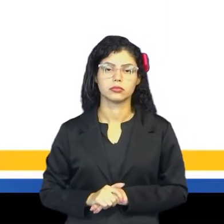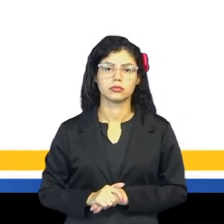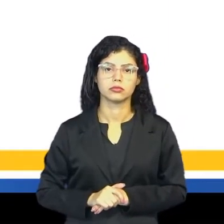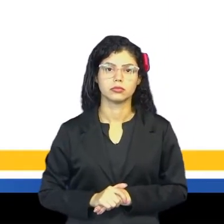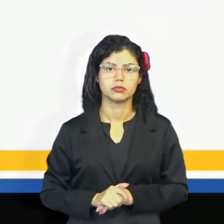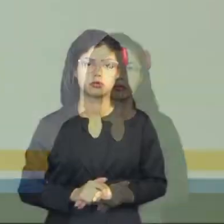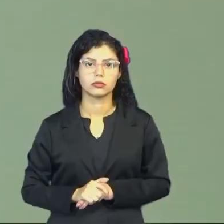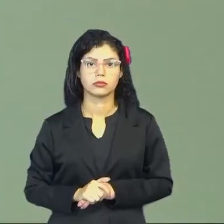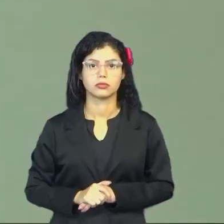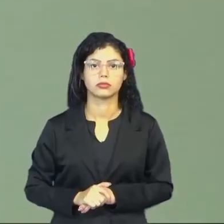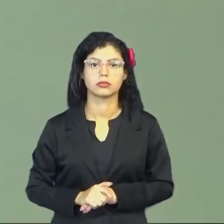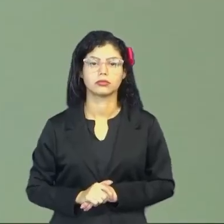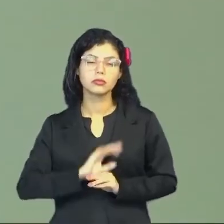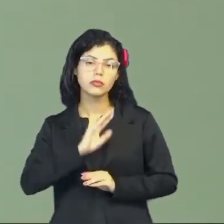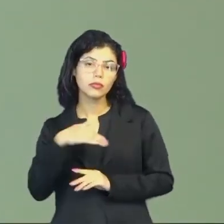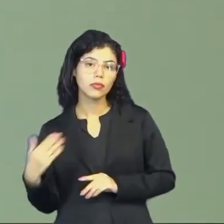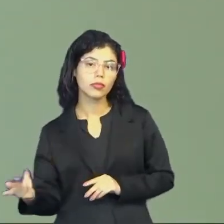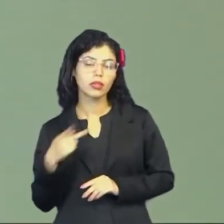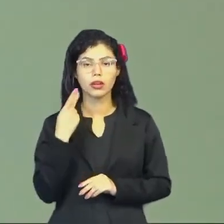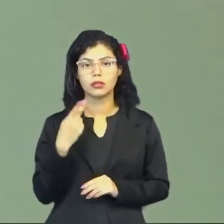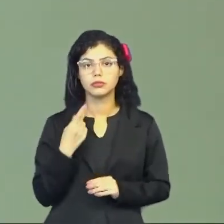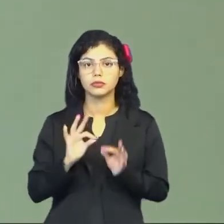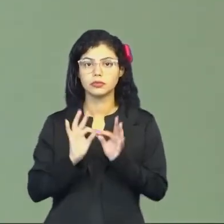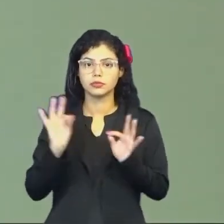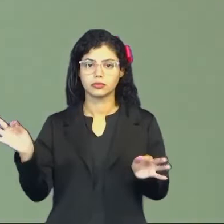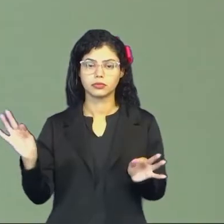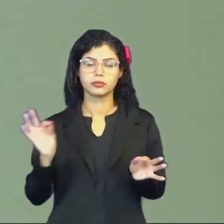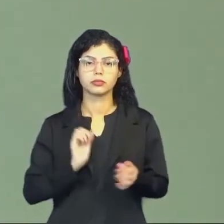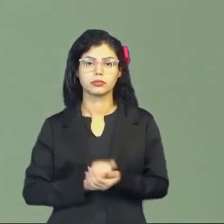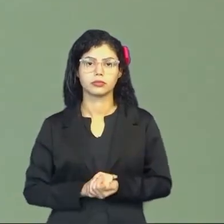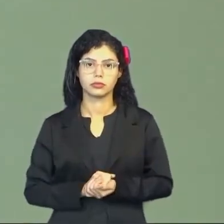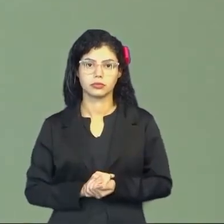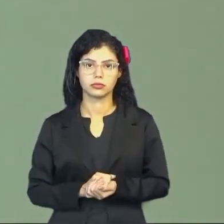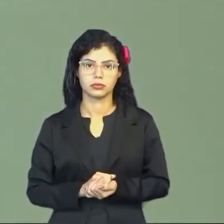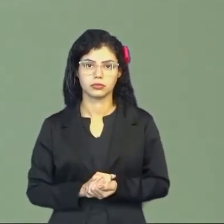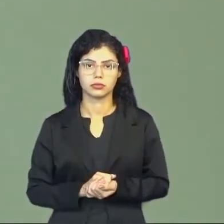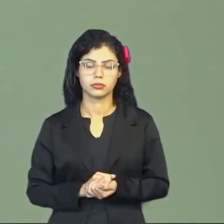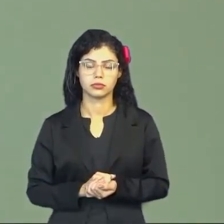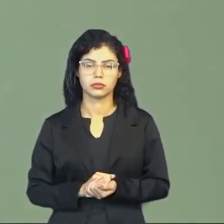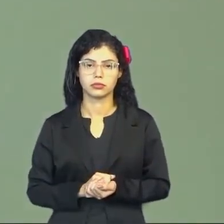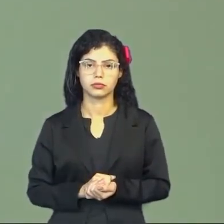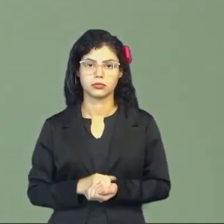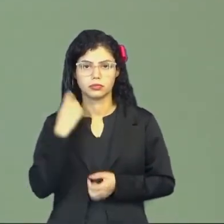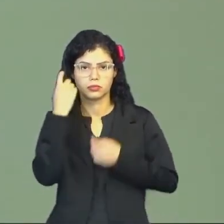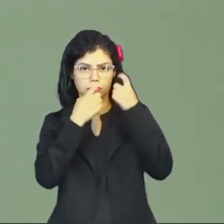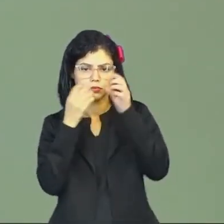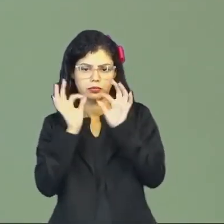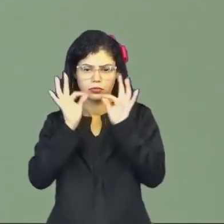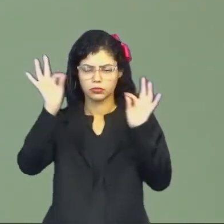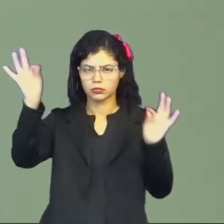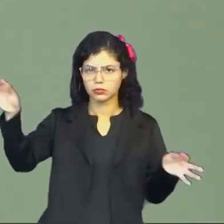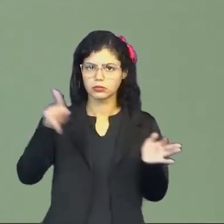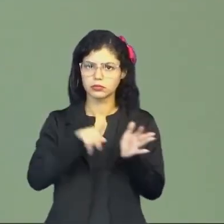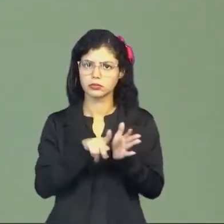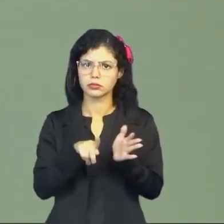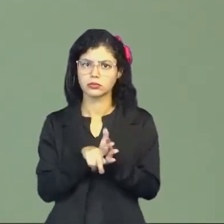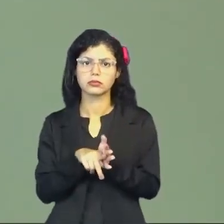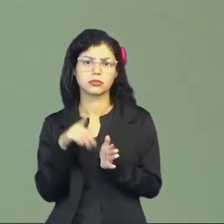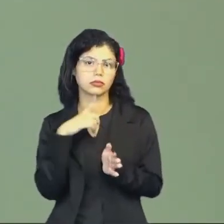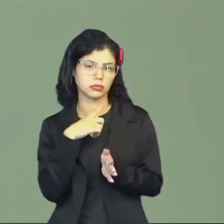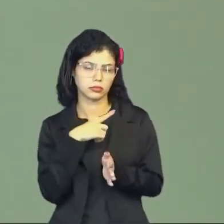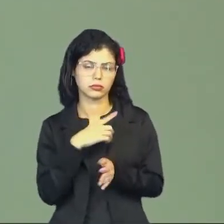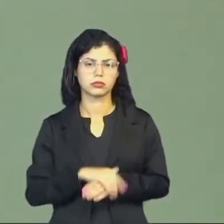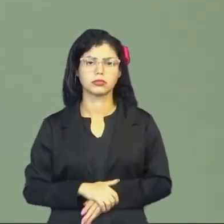só, pessoal. Quando ele fala de comprimento, tá? Expressa a distância percorrida.